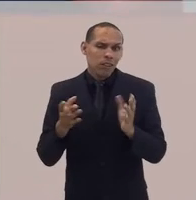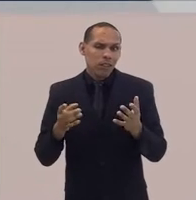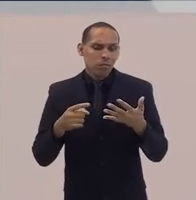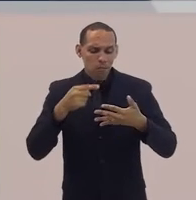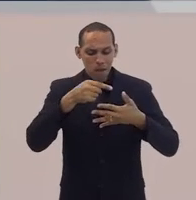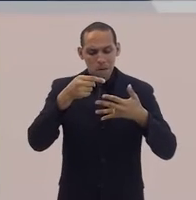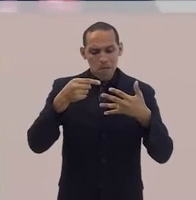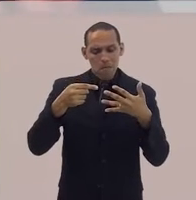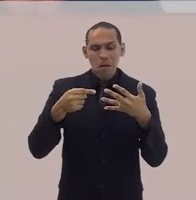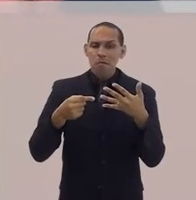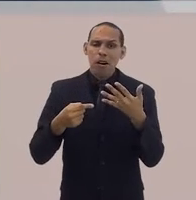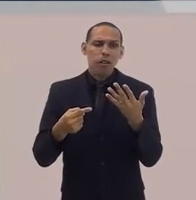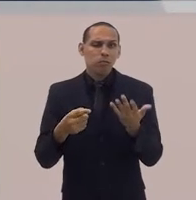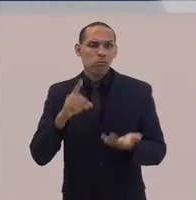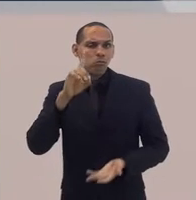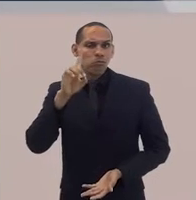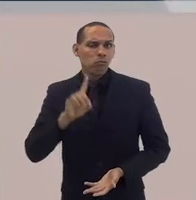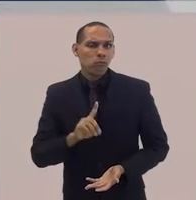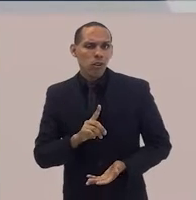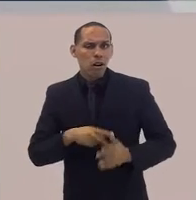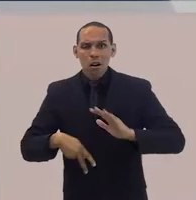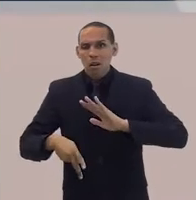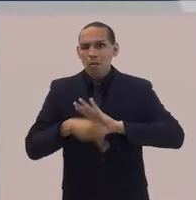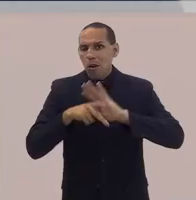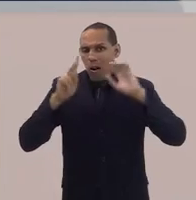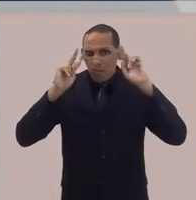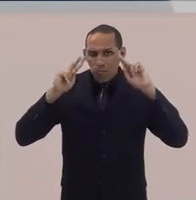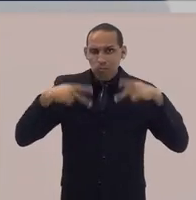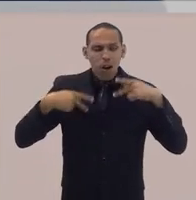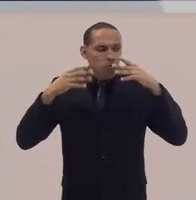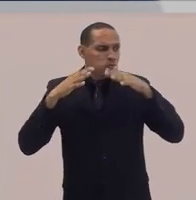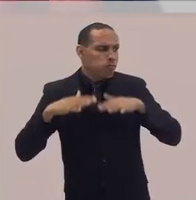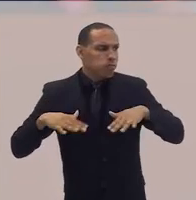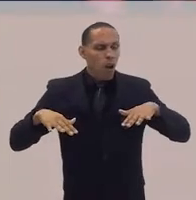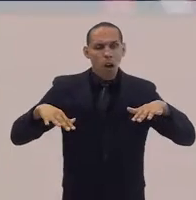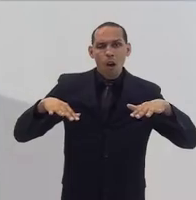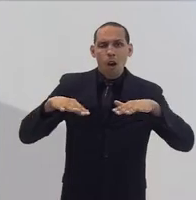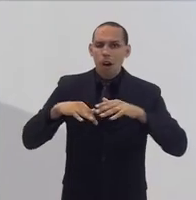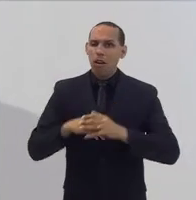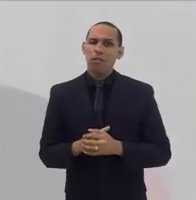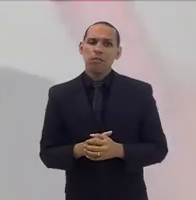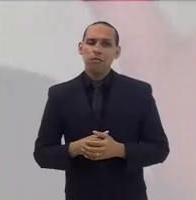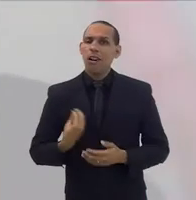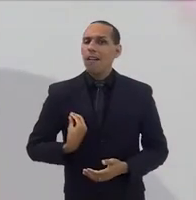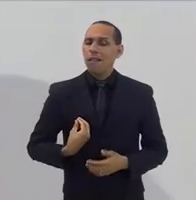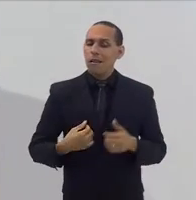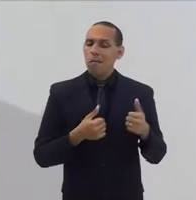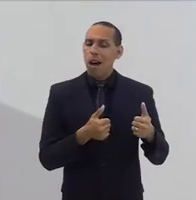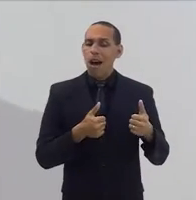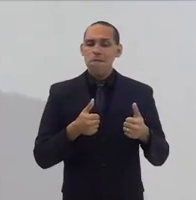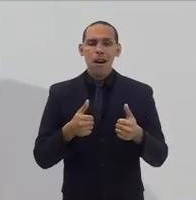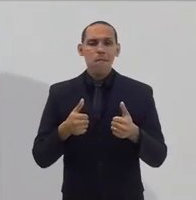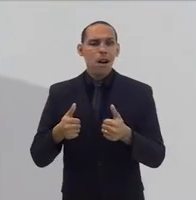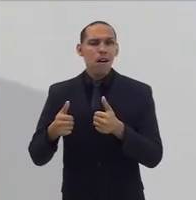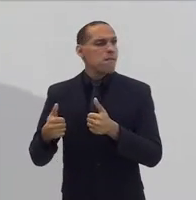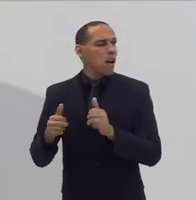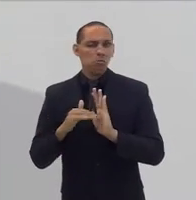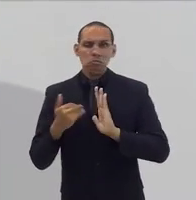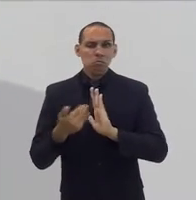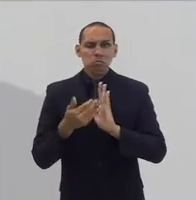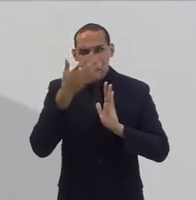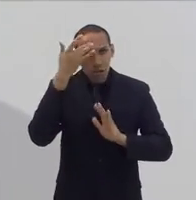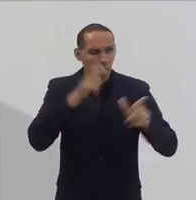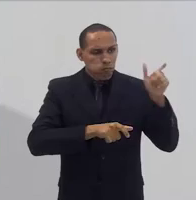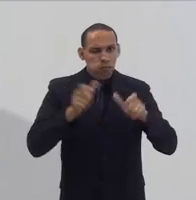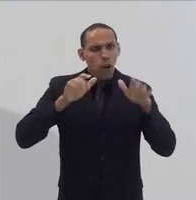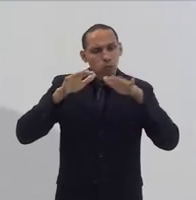direitos próprios da humanidade, que tem a ver com vida digna e plena